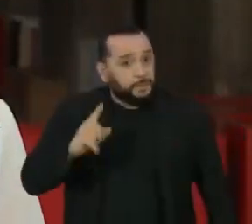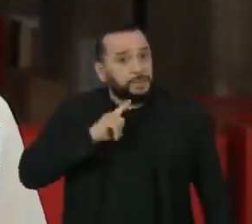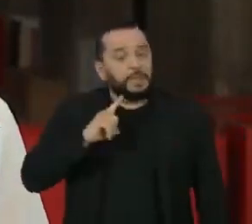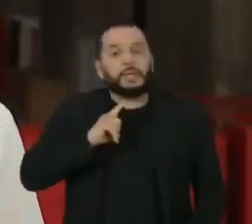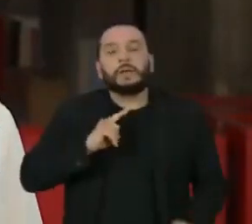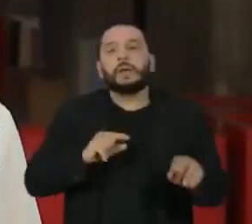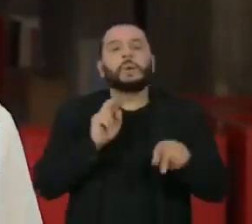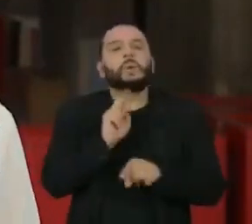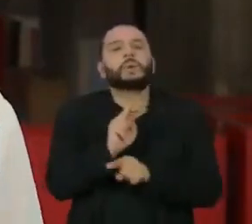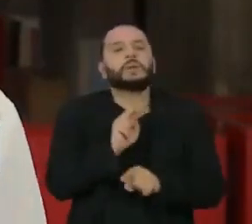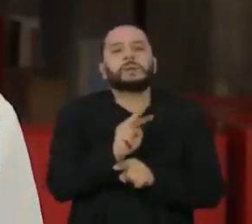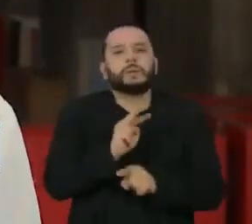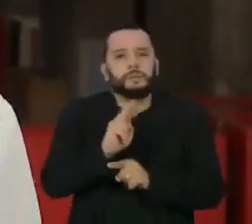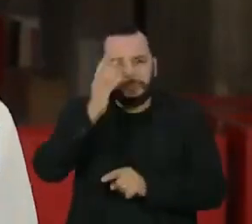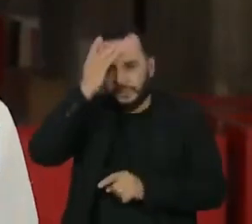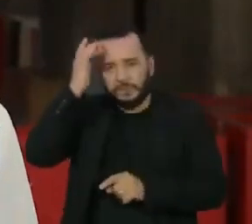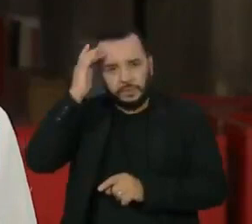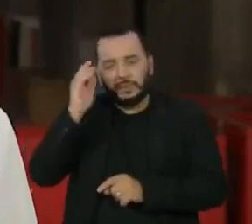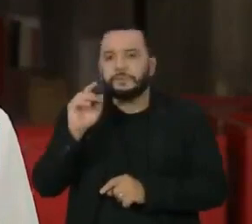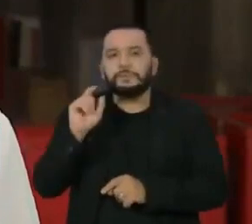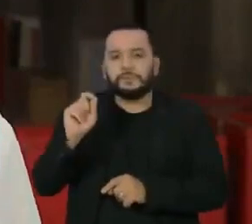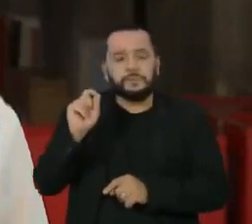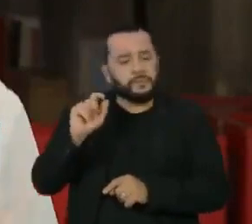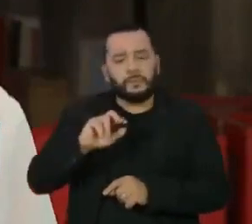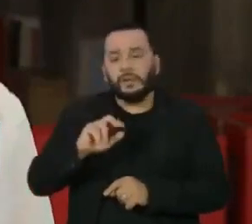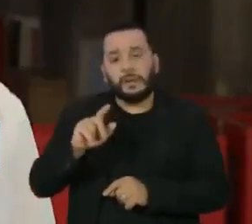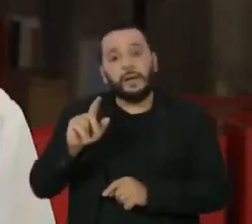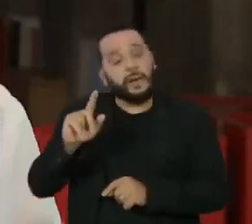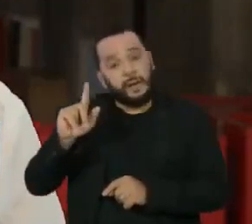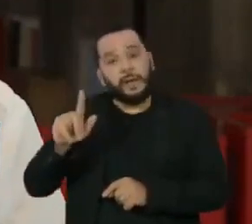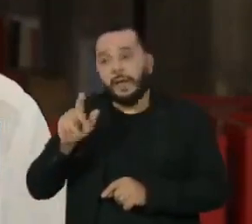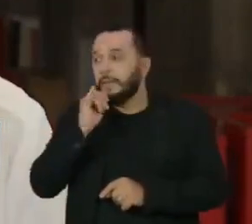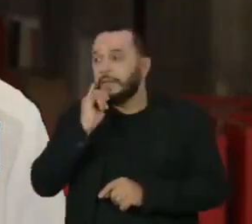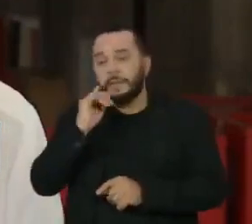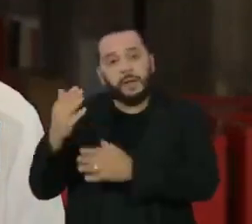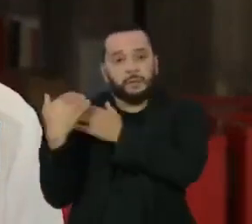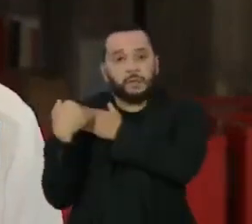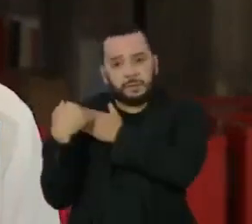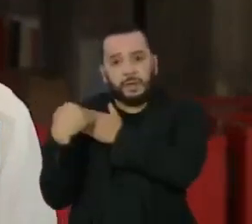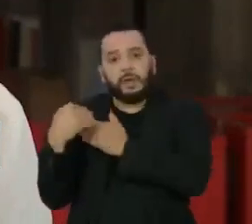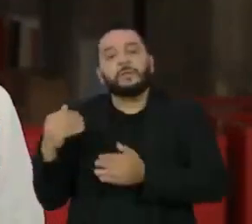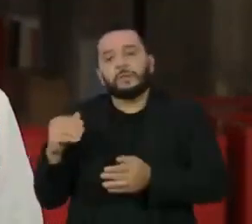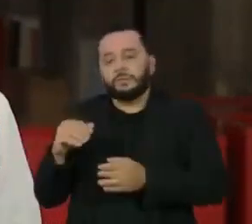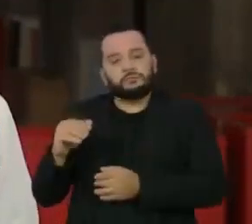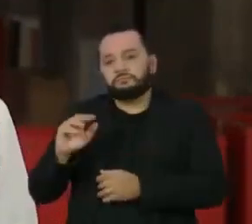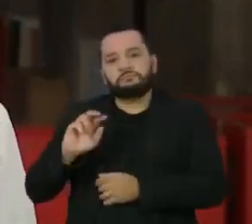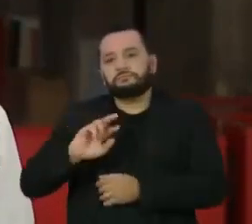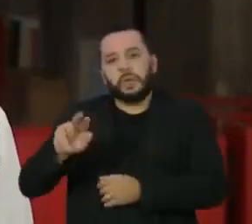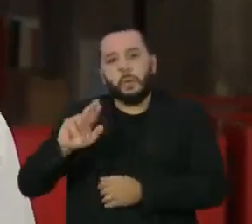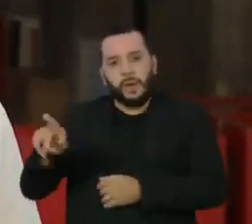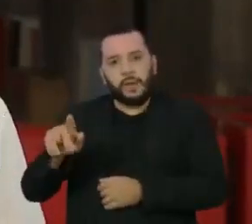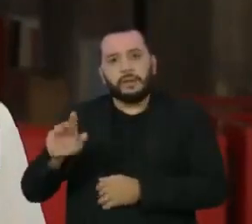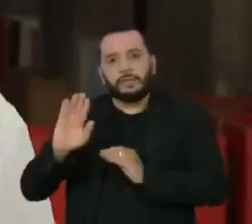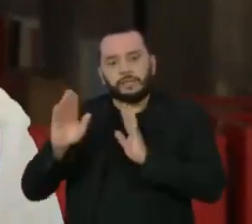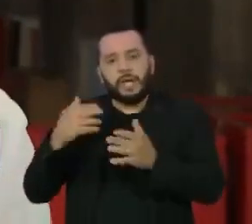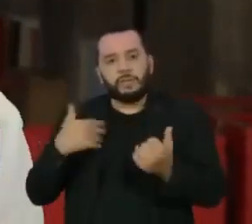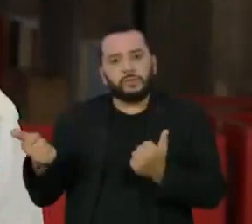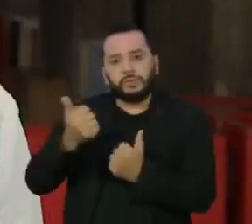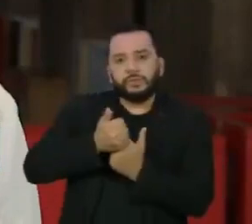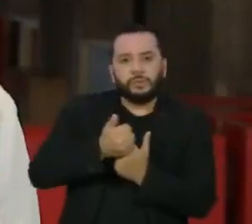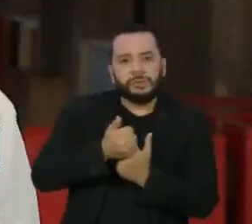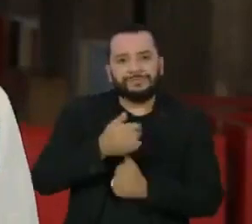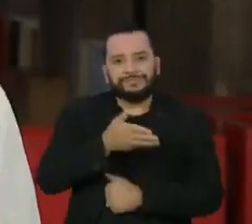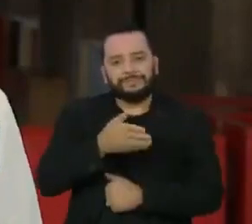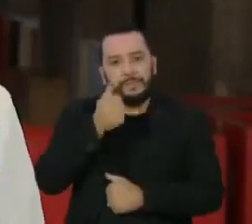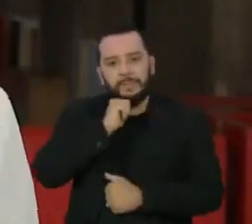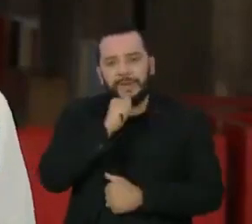cuidadores pessoas que não constam como responsáveis diretas na documentação, o que faz da estimativa de